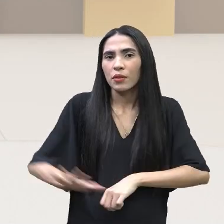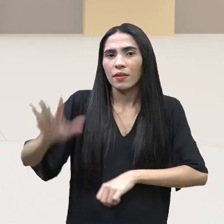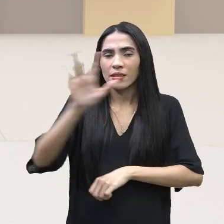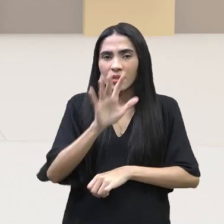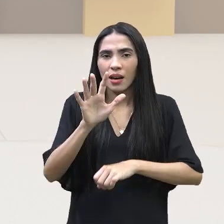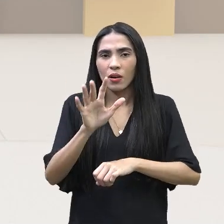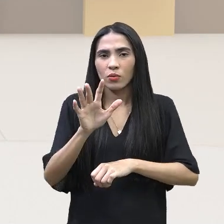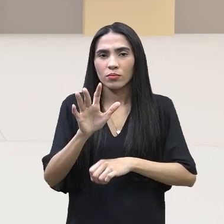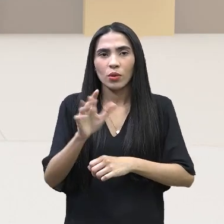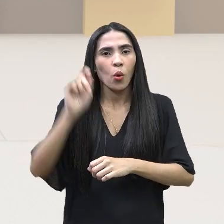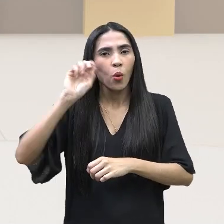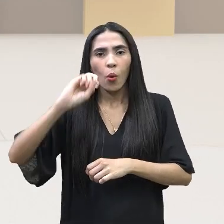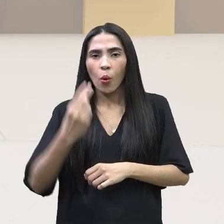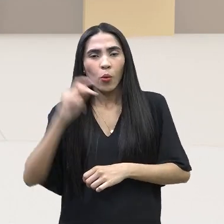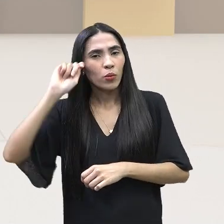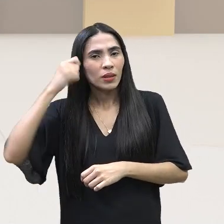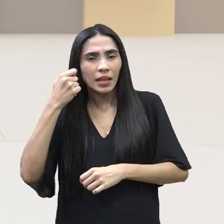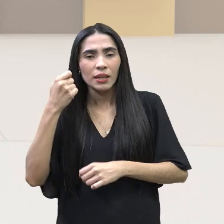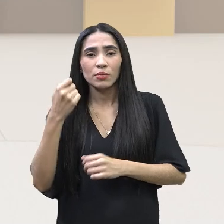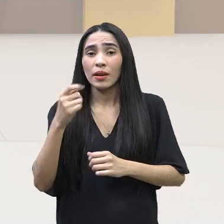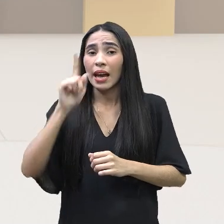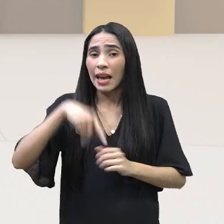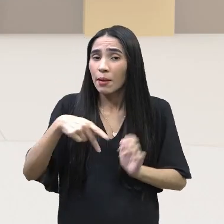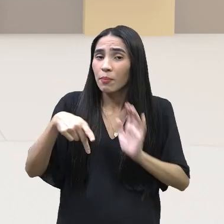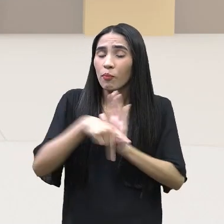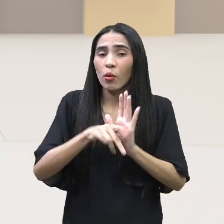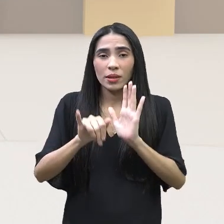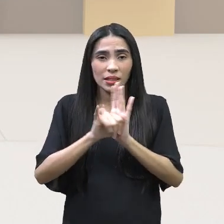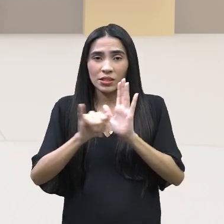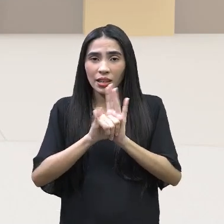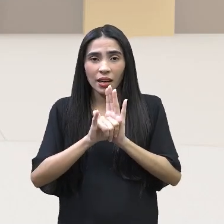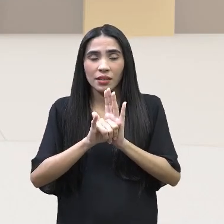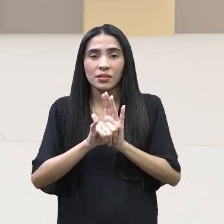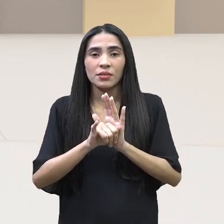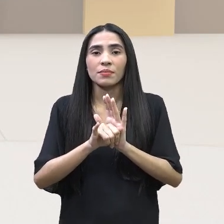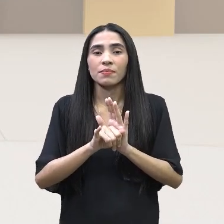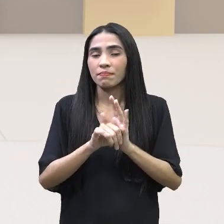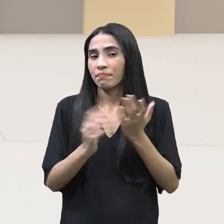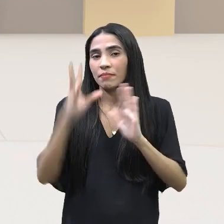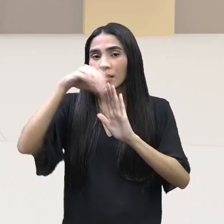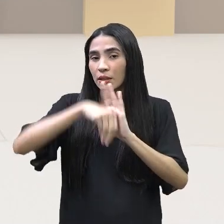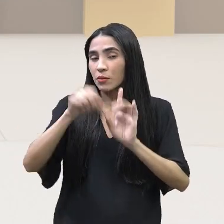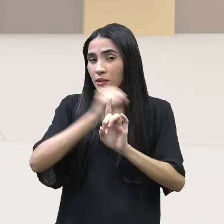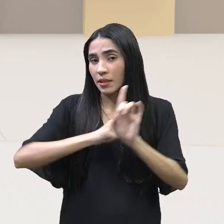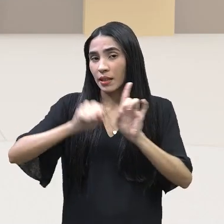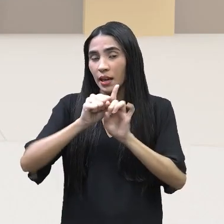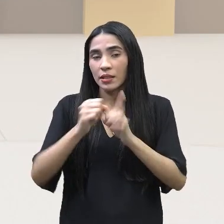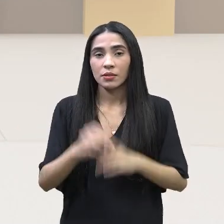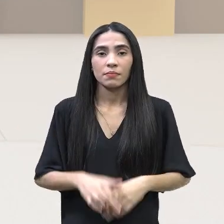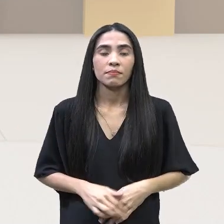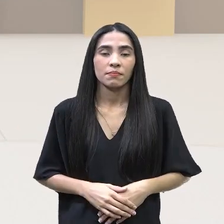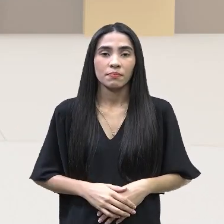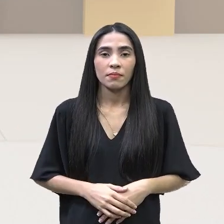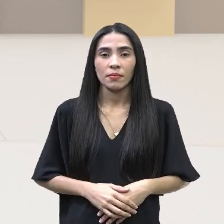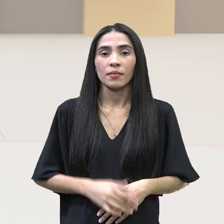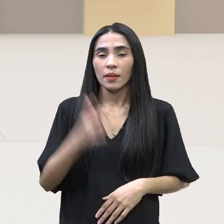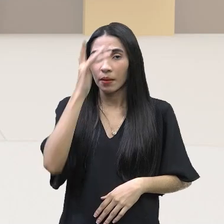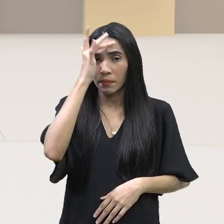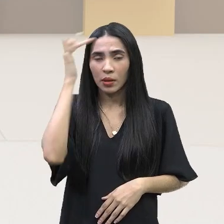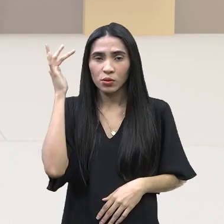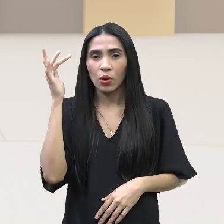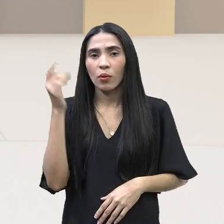O quê? Somos brancos ou negros em uma determinada o quê? Sociedade, onde existe essa